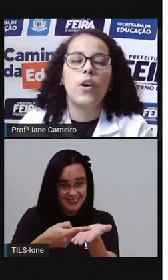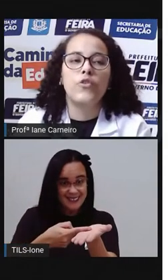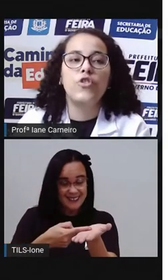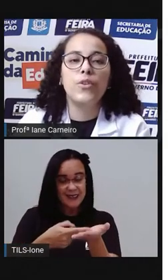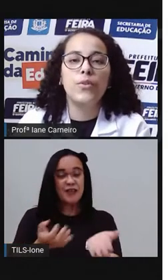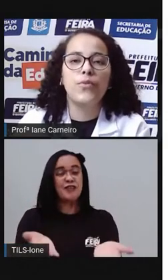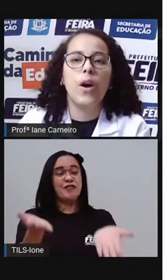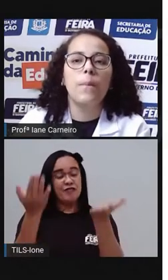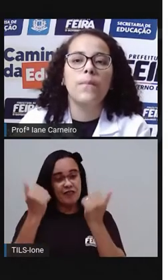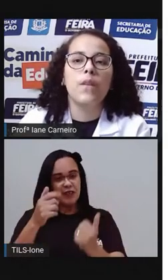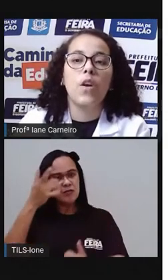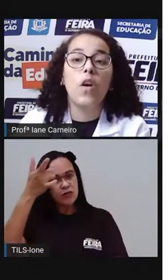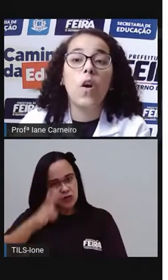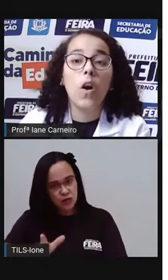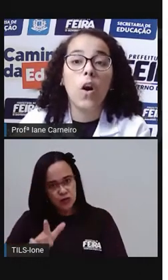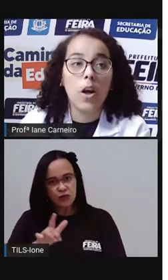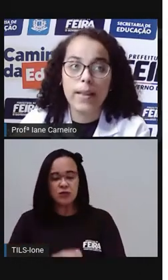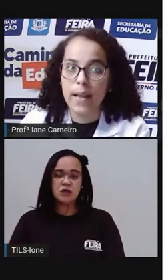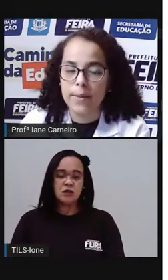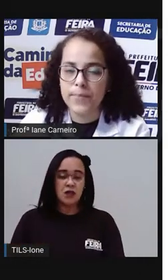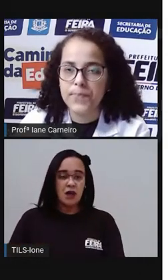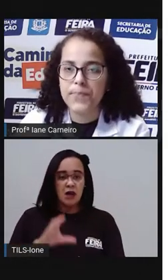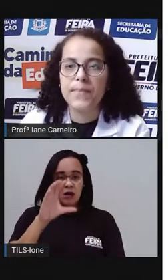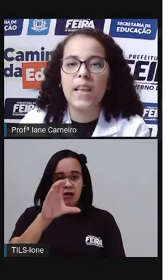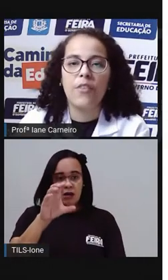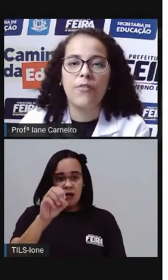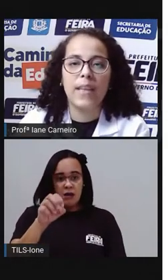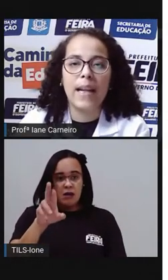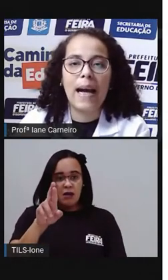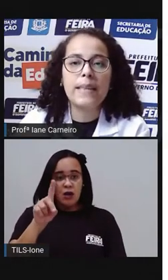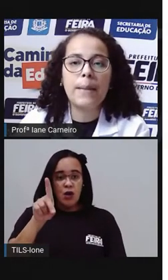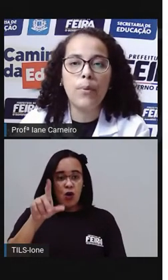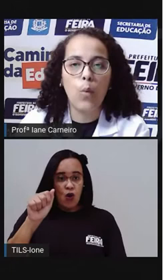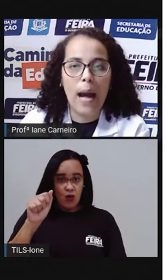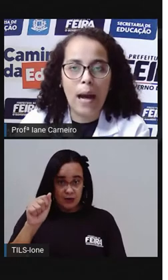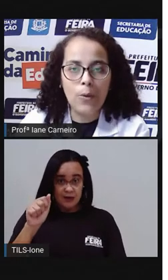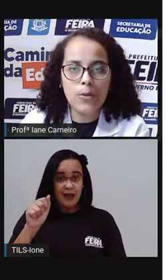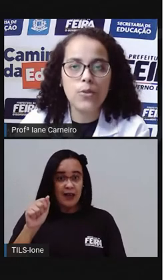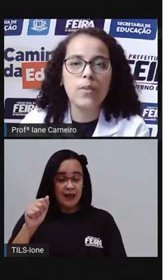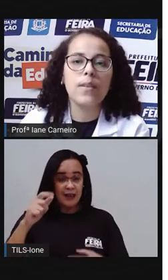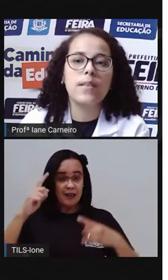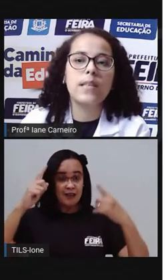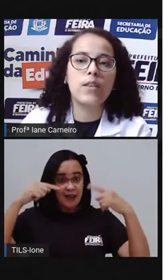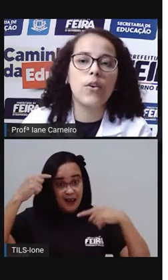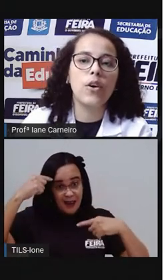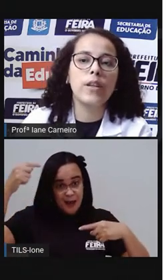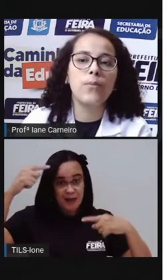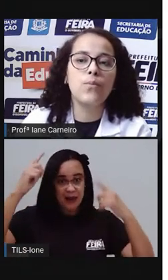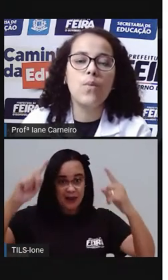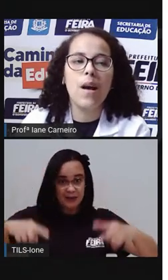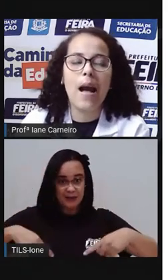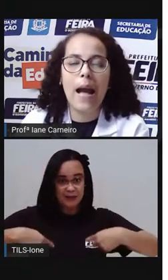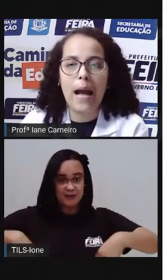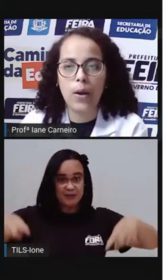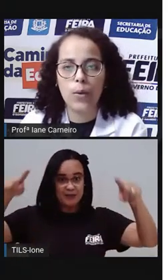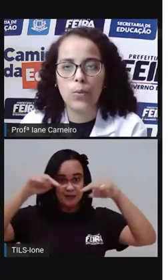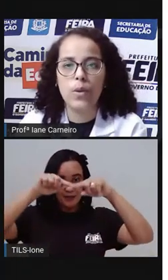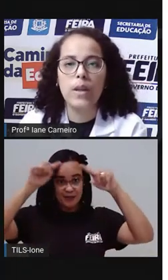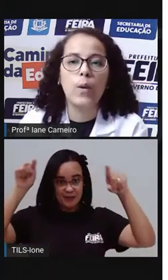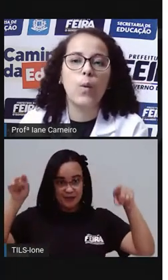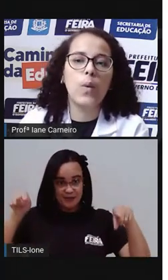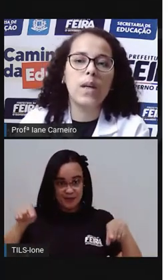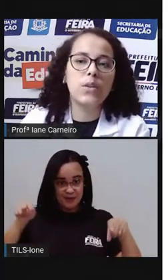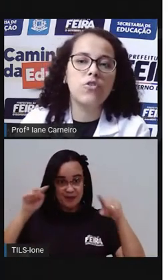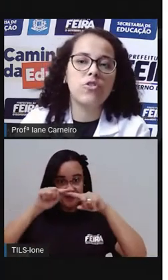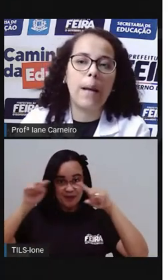De novo, Corda virada para o alto se torna um arco.